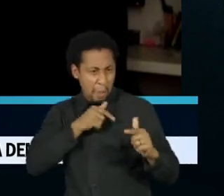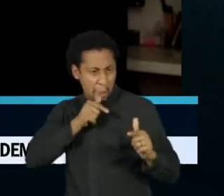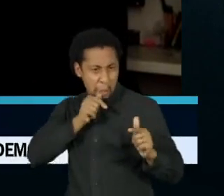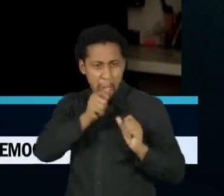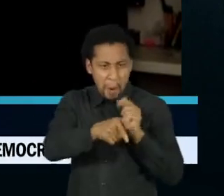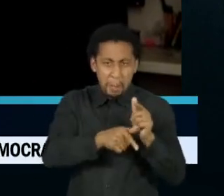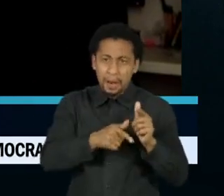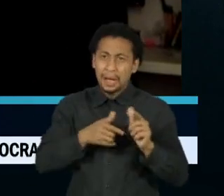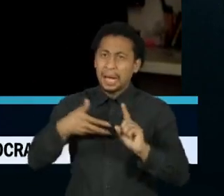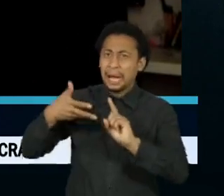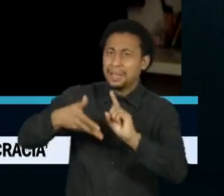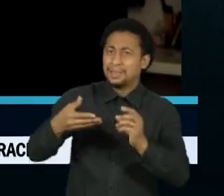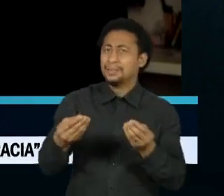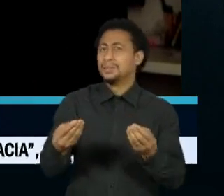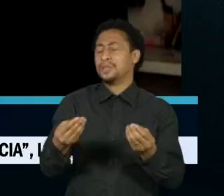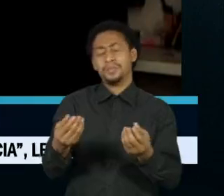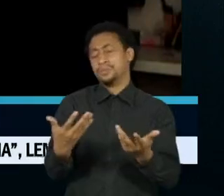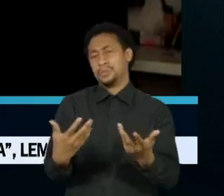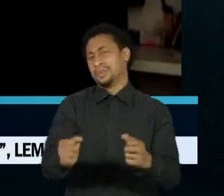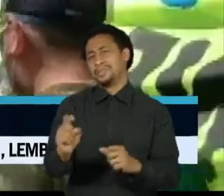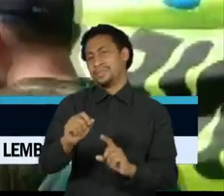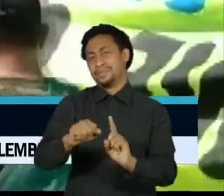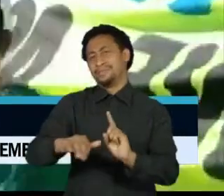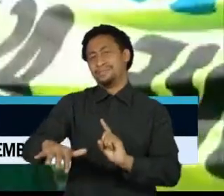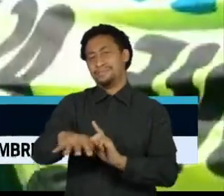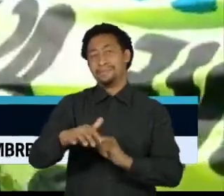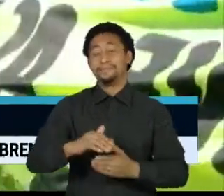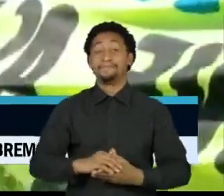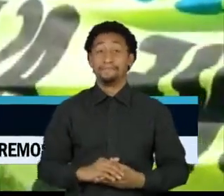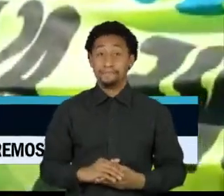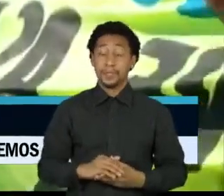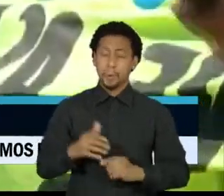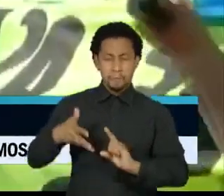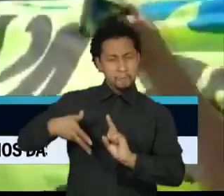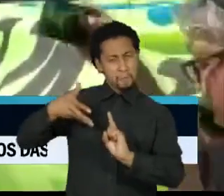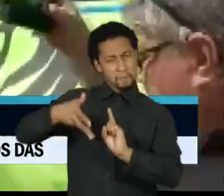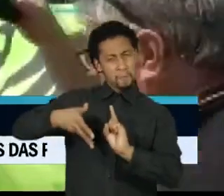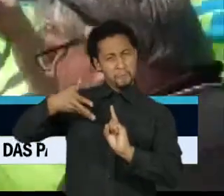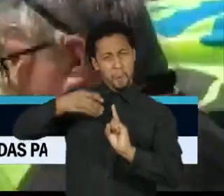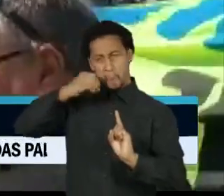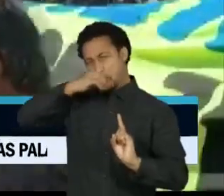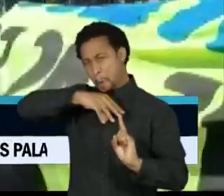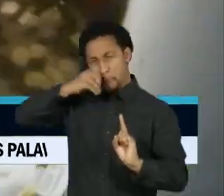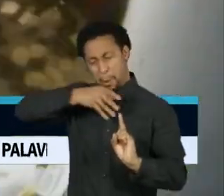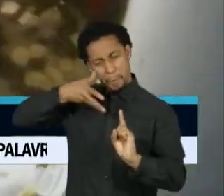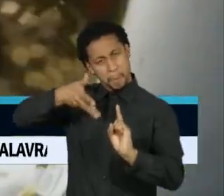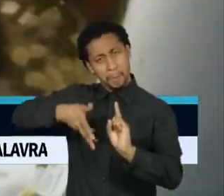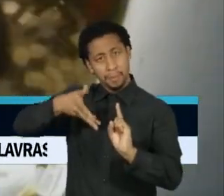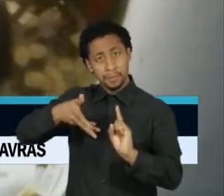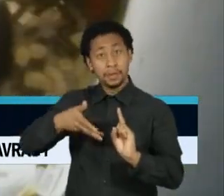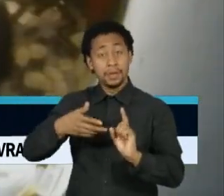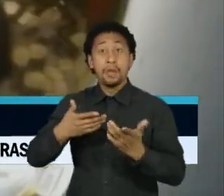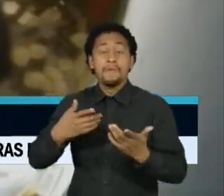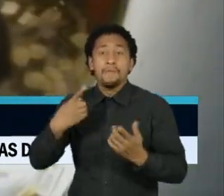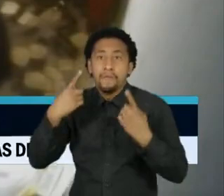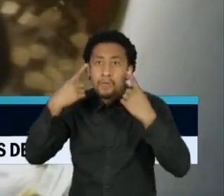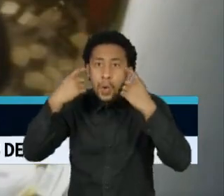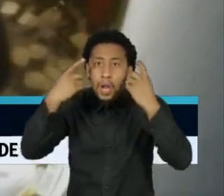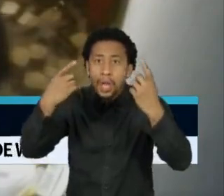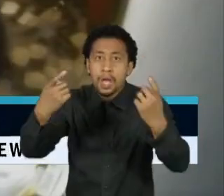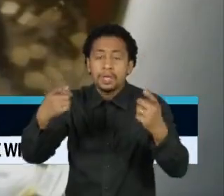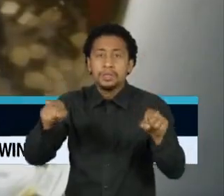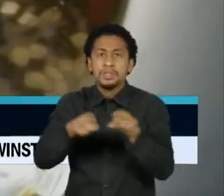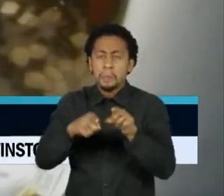combatidos em quaisquer relações sociais que nós tenhamos. O discurso agressivo, casos de violência e assassinatos por